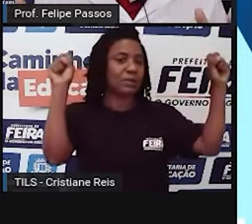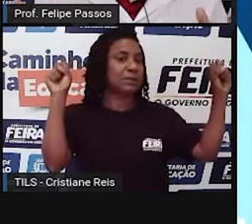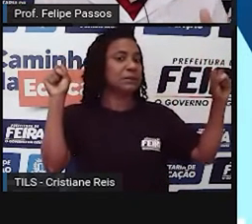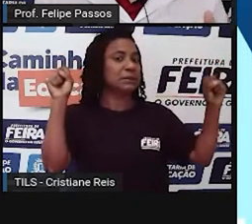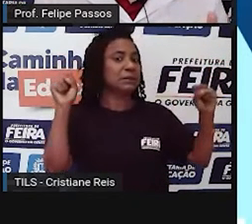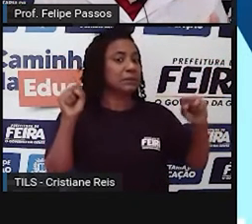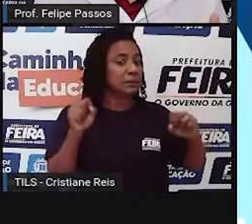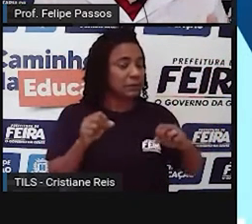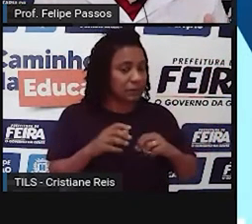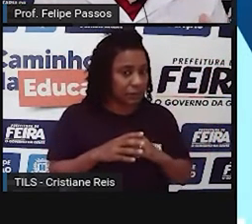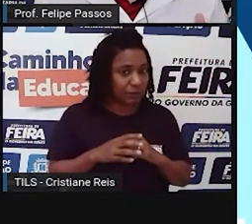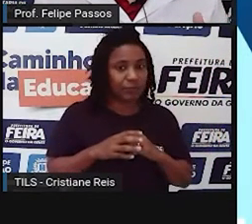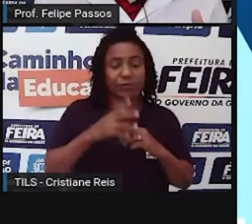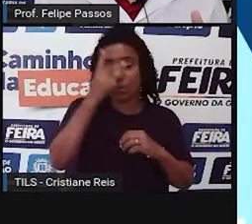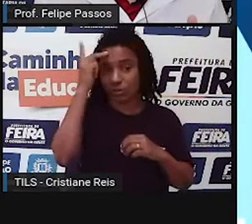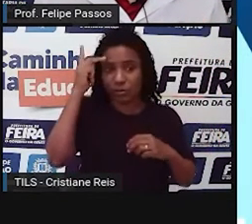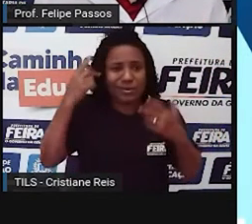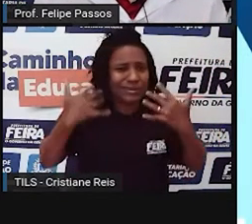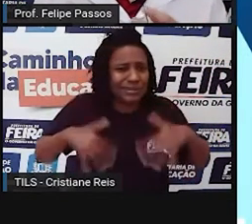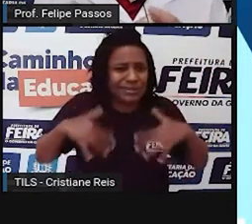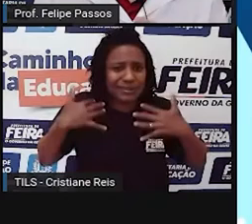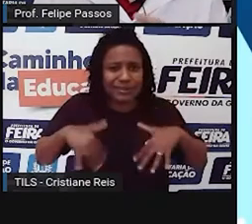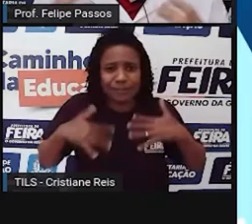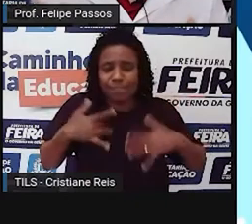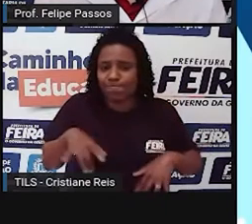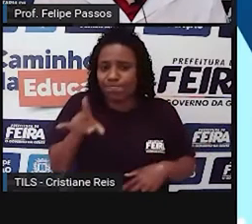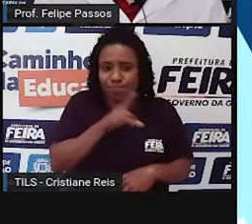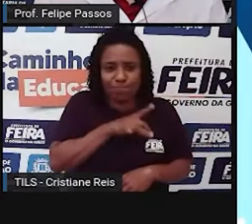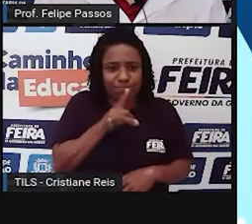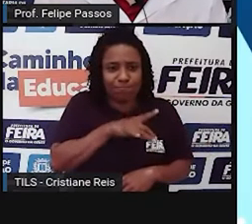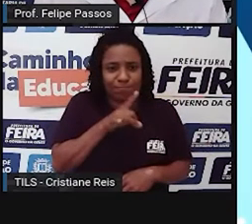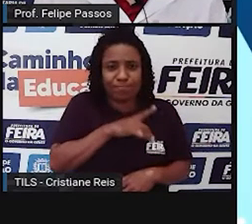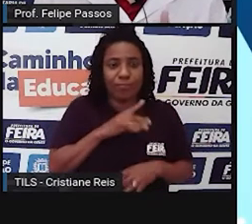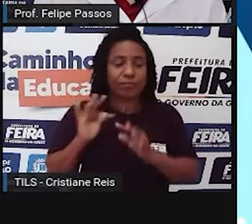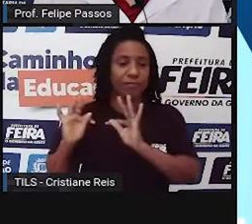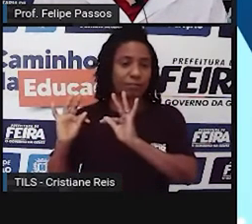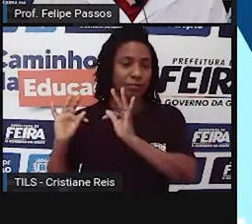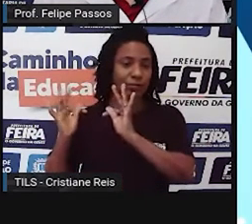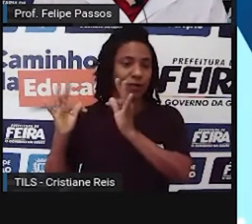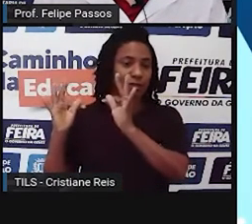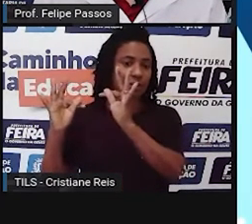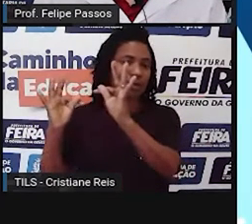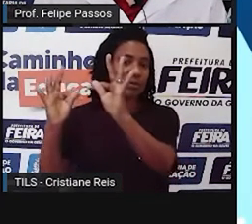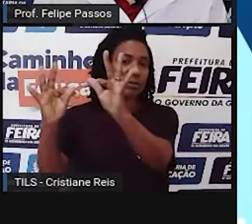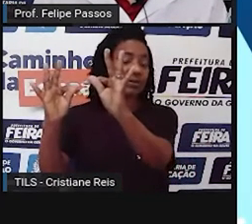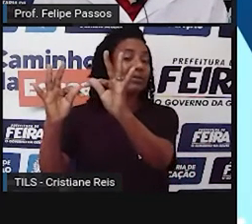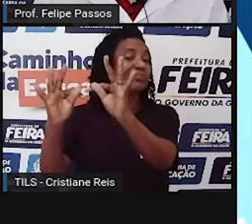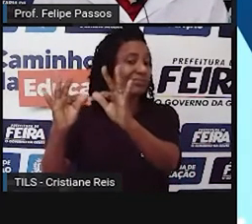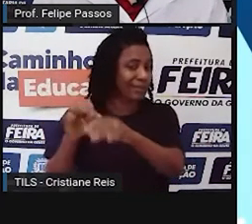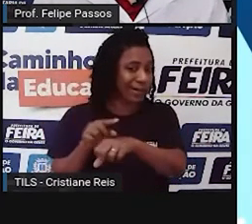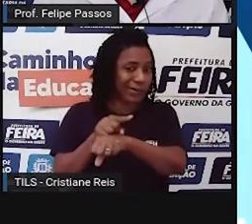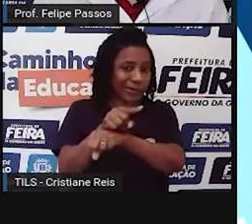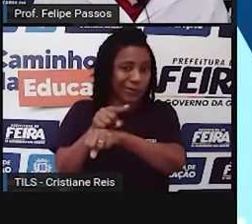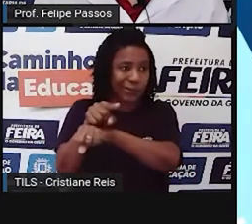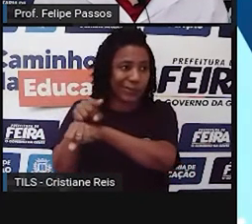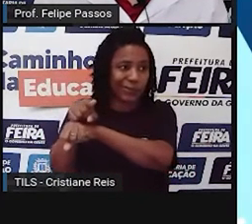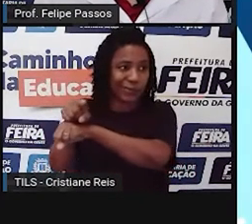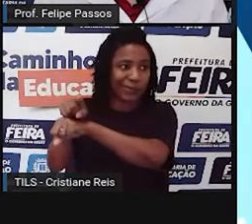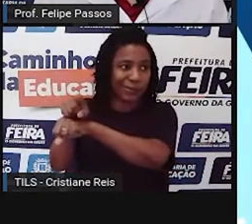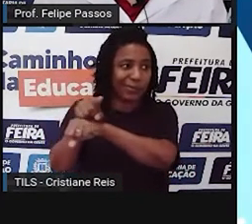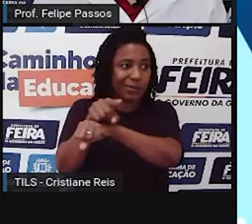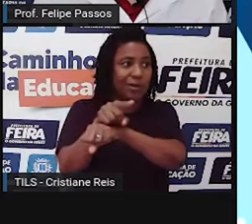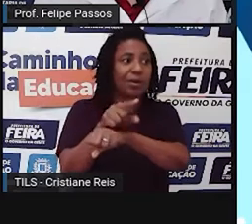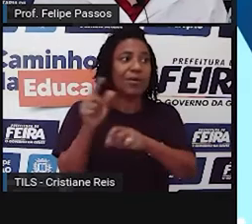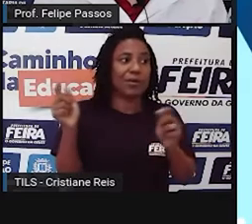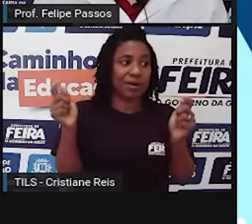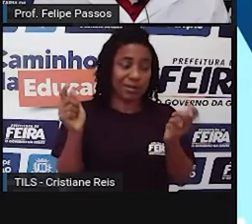tanto crescimento da tecnologia, da potência dessas armas, uma terceira guerra mundial seria